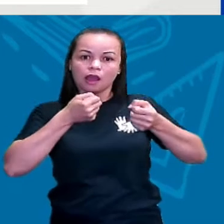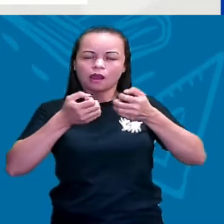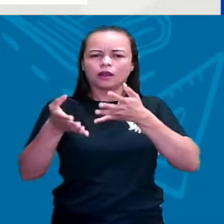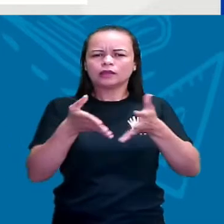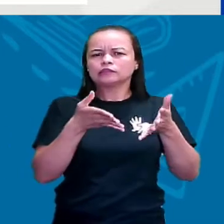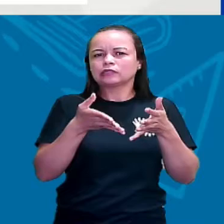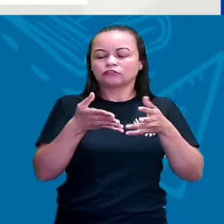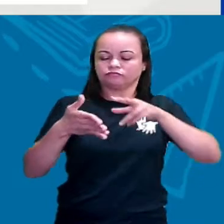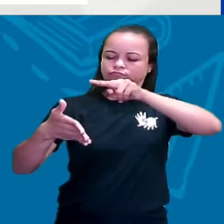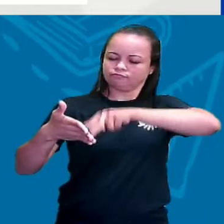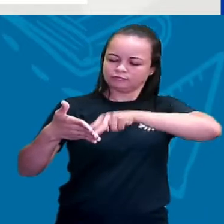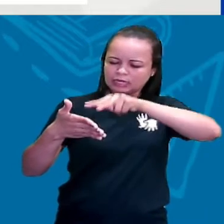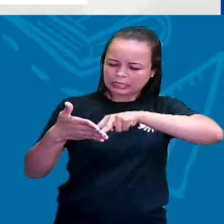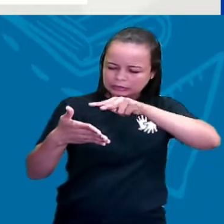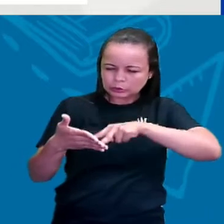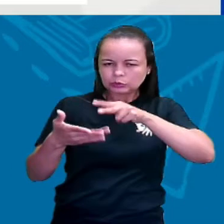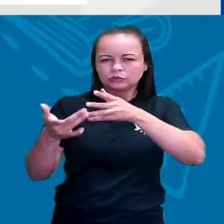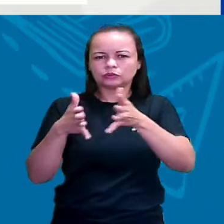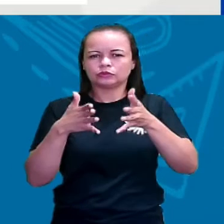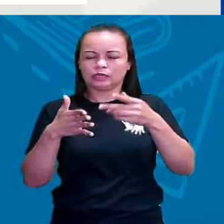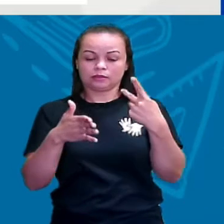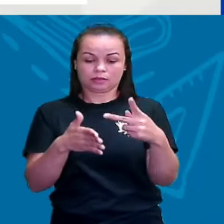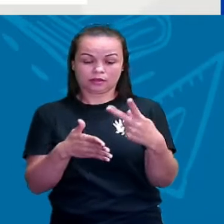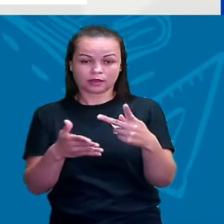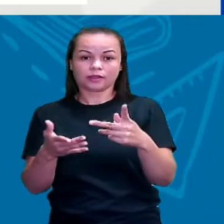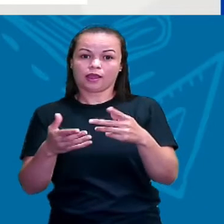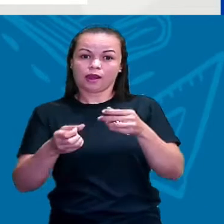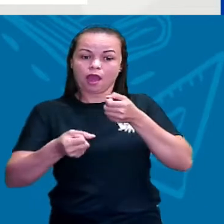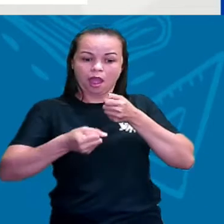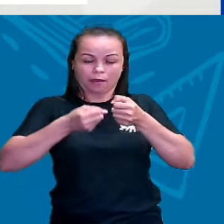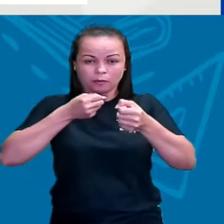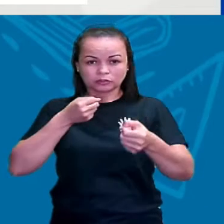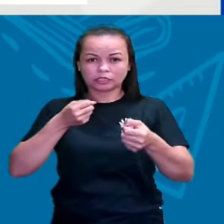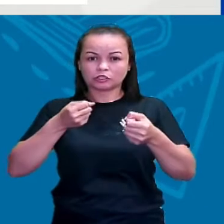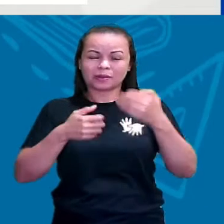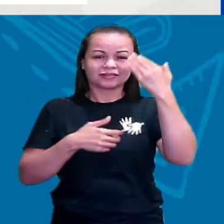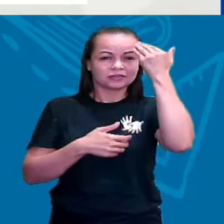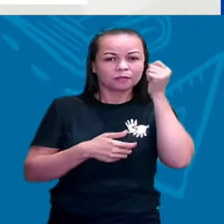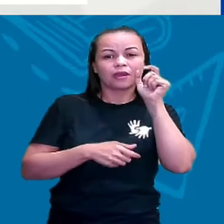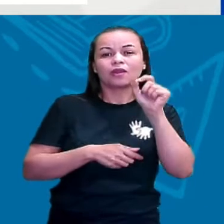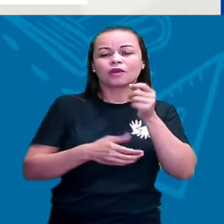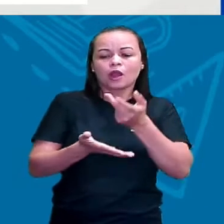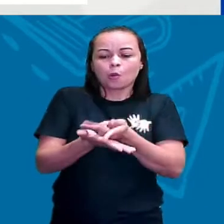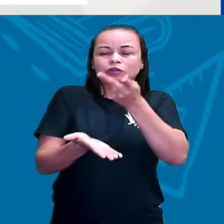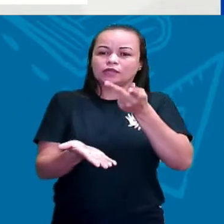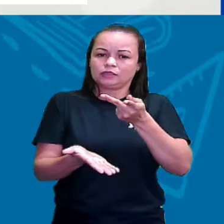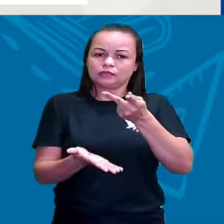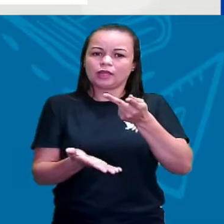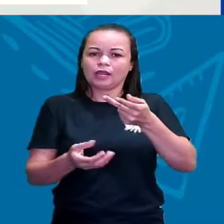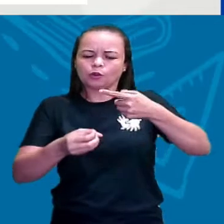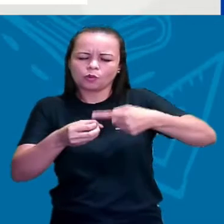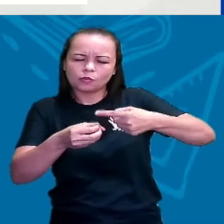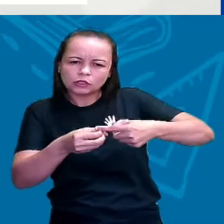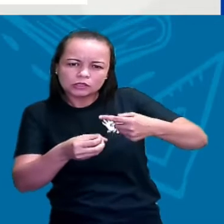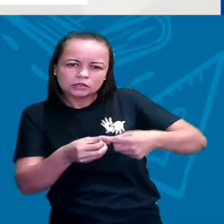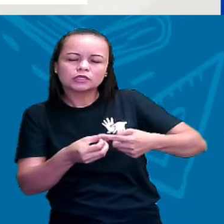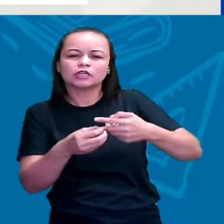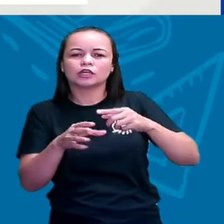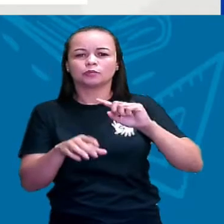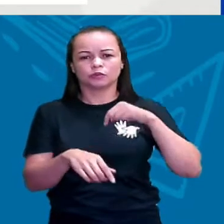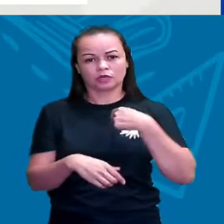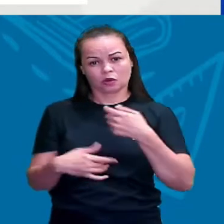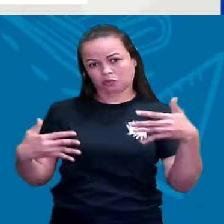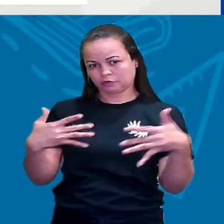a leitura daquela notícia ou daquela reportagem para saber o que está acontecendo no nosso município, na nossa